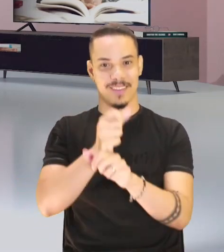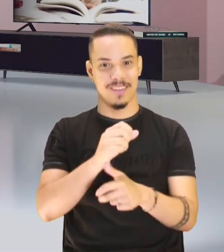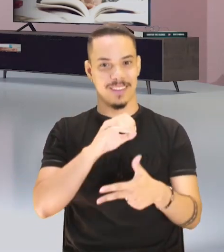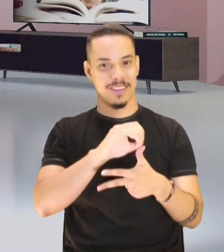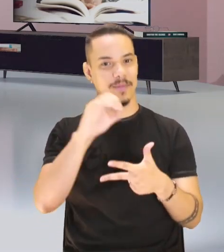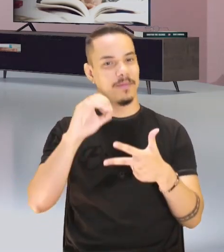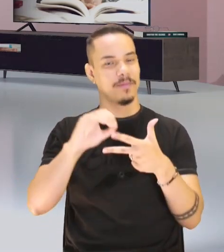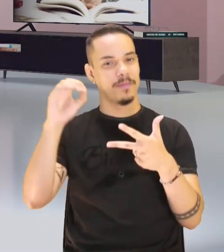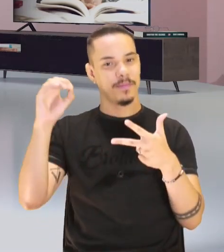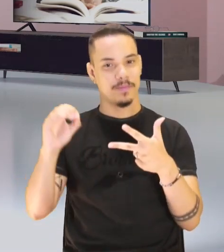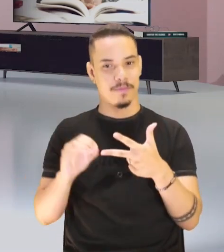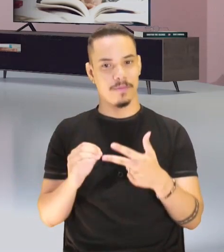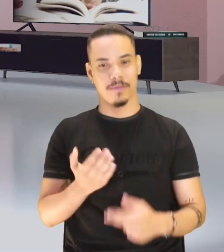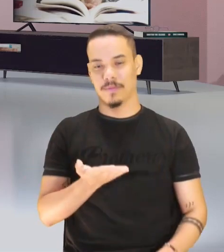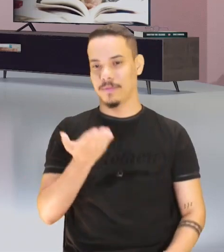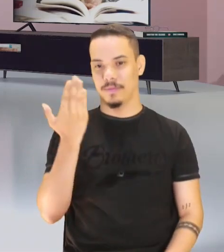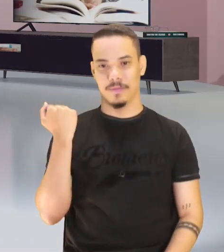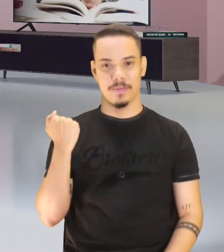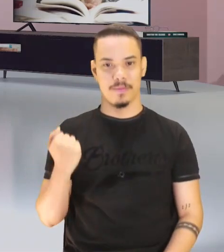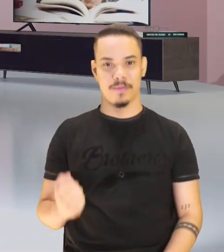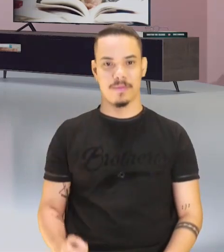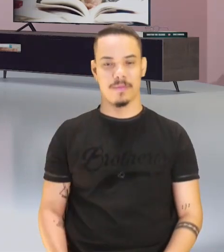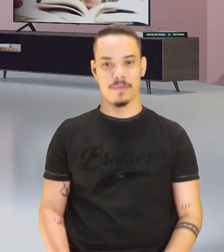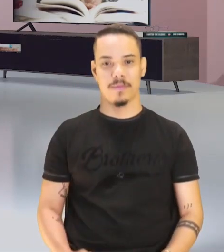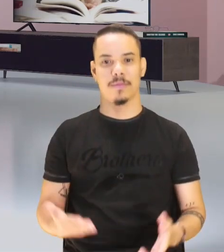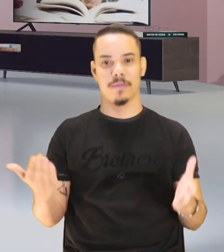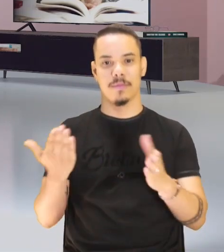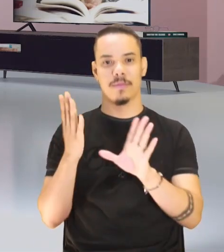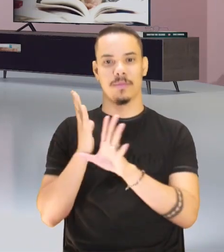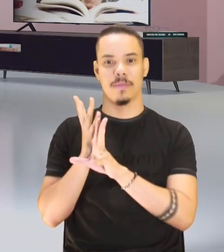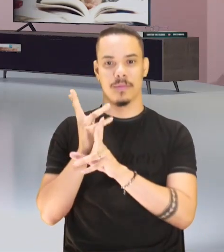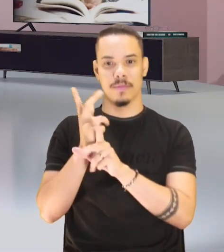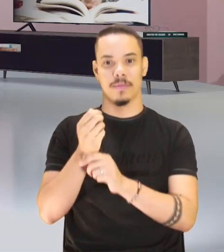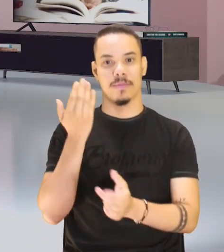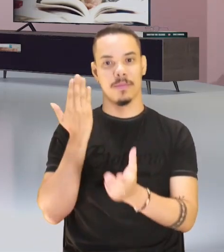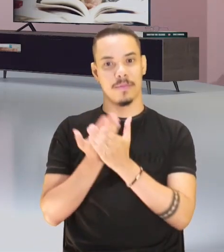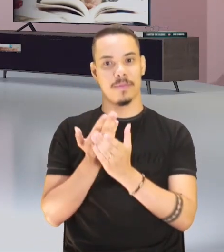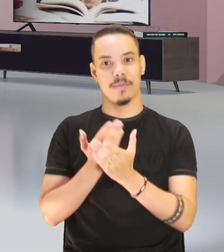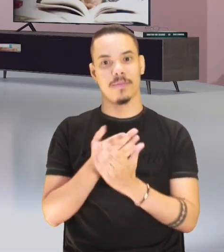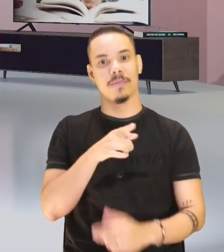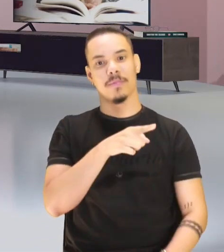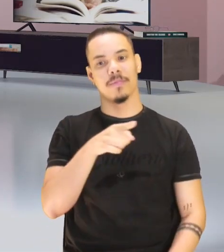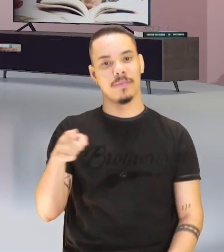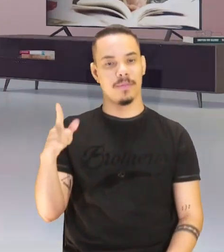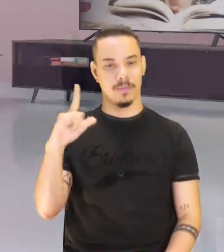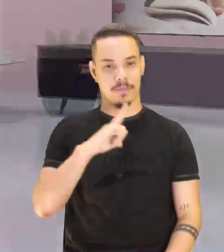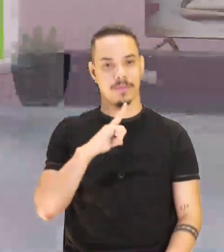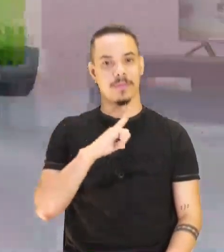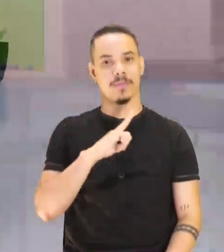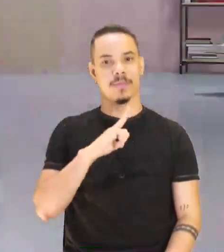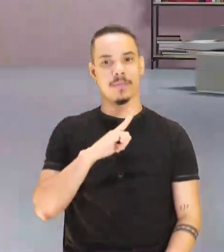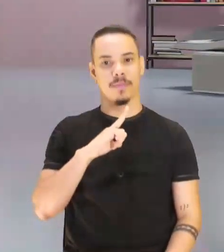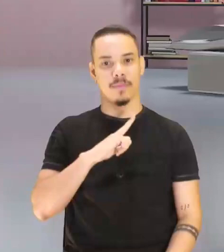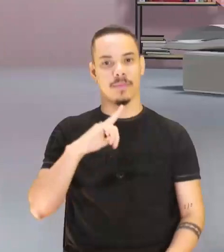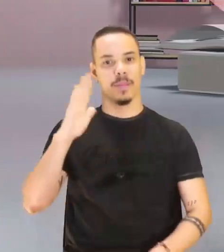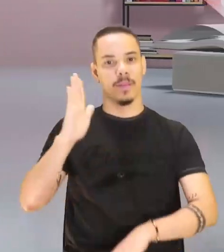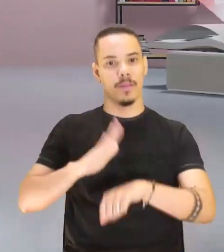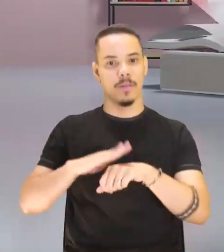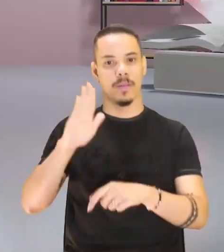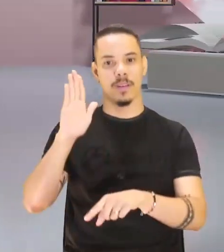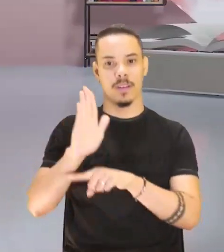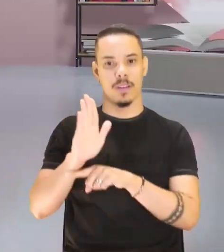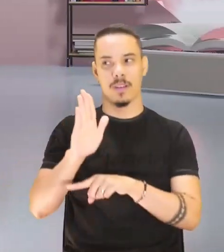Exatamente. Vamos lá? Vamos lá. É a revisão daquela aula que você tem a mais para te